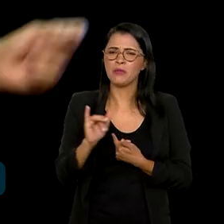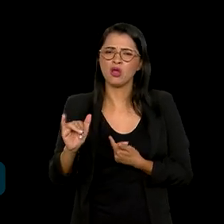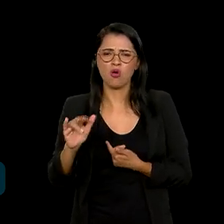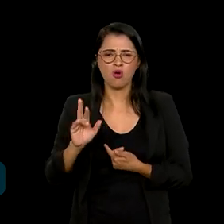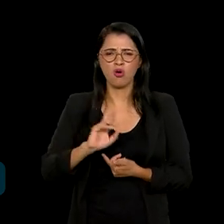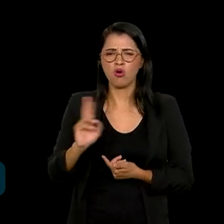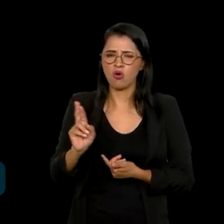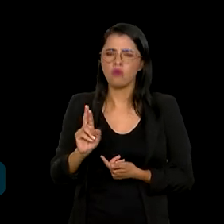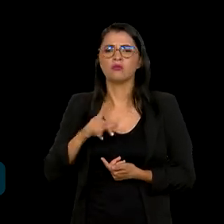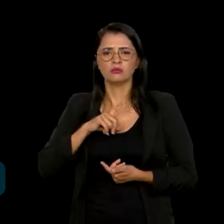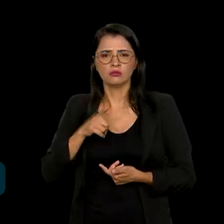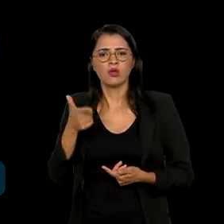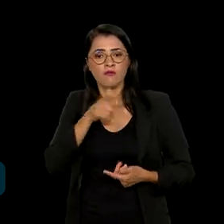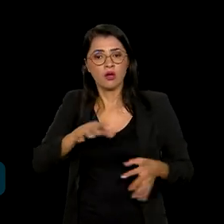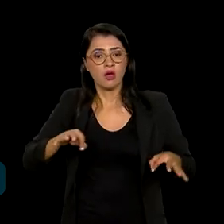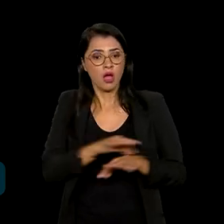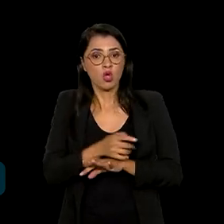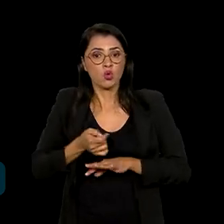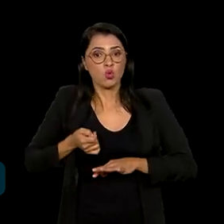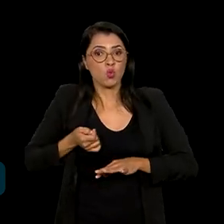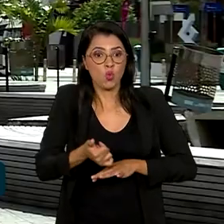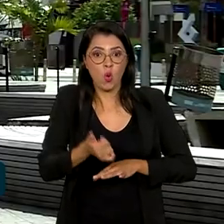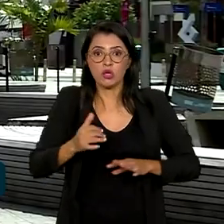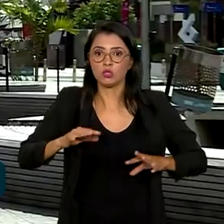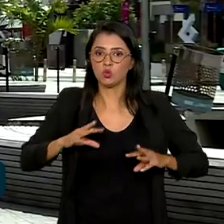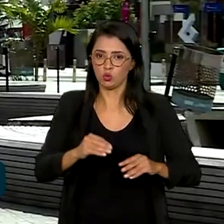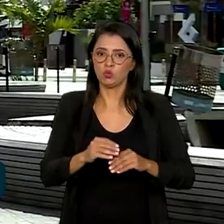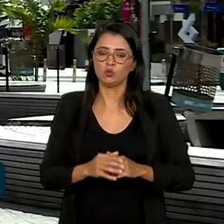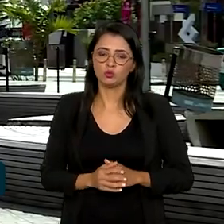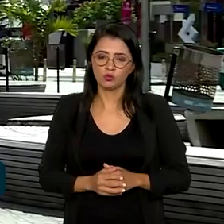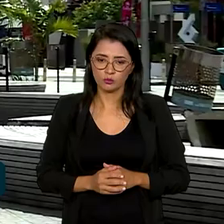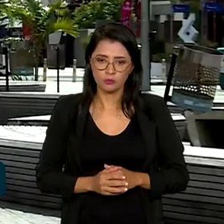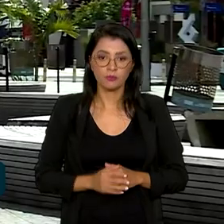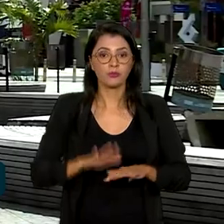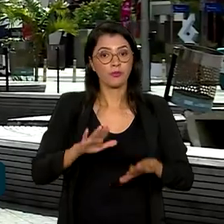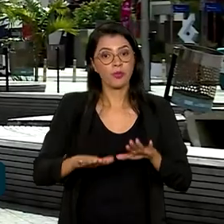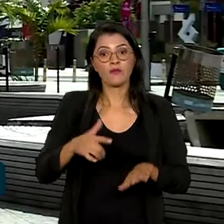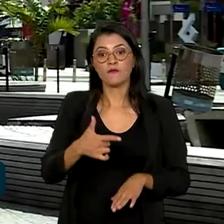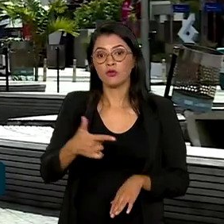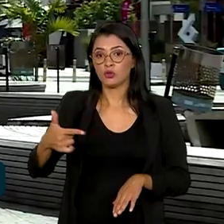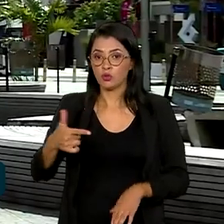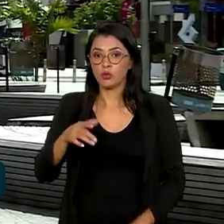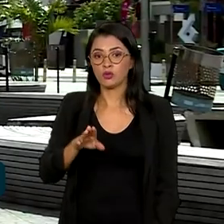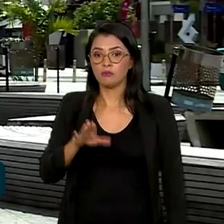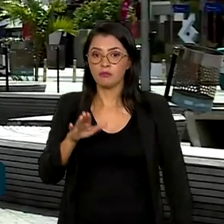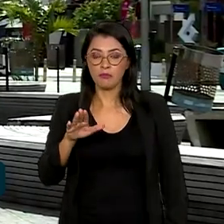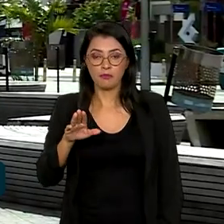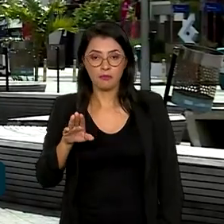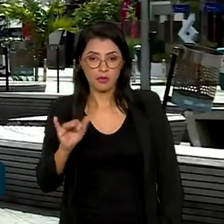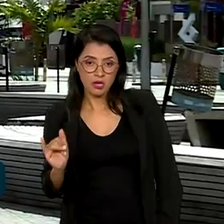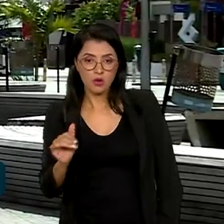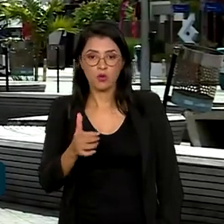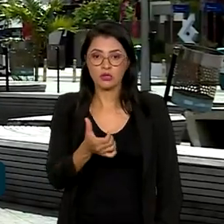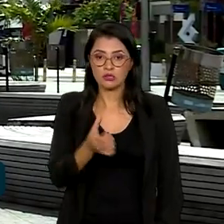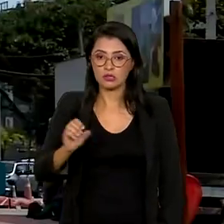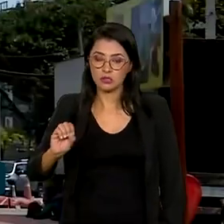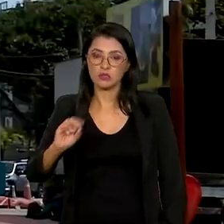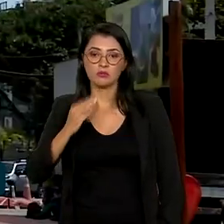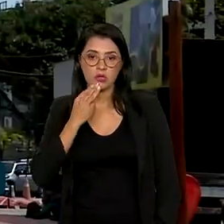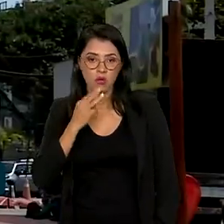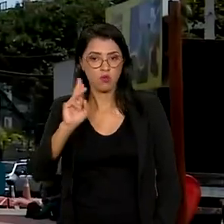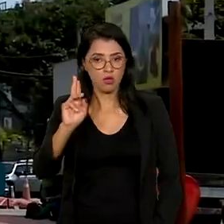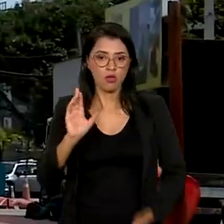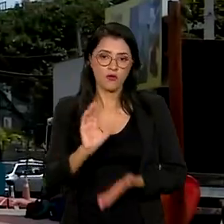haveremos de concluir quase a sua integralidade. Pelo menos 22 bilhões e 600 milhões de reais